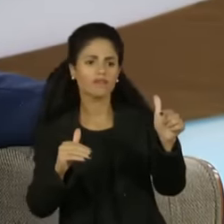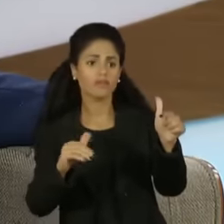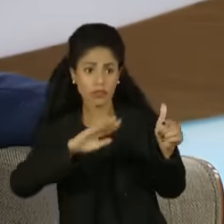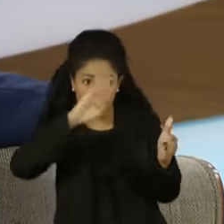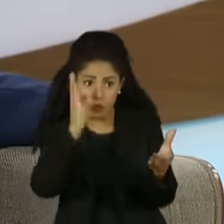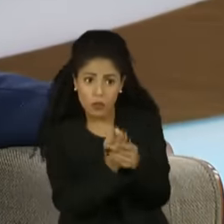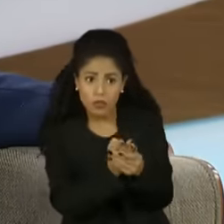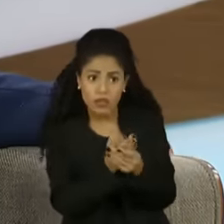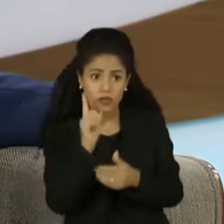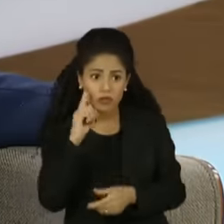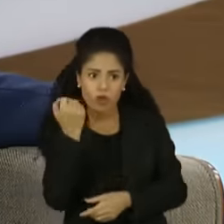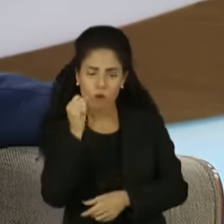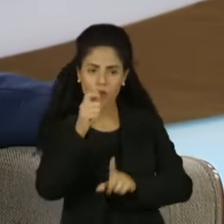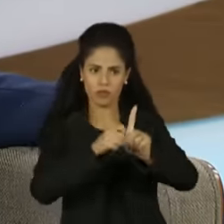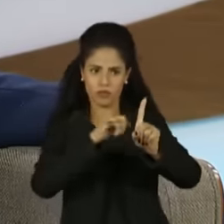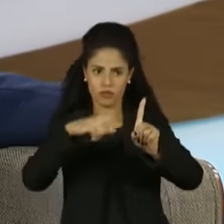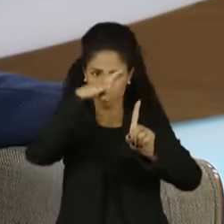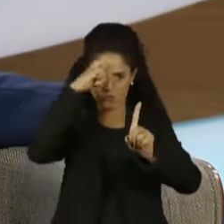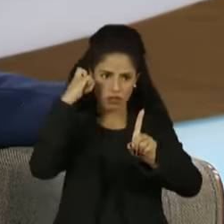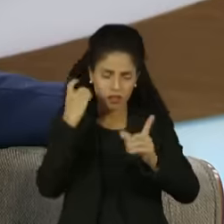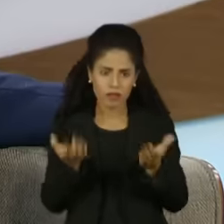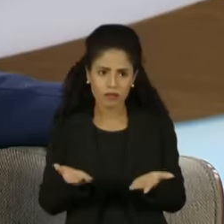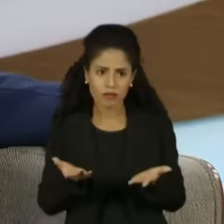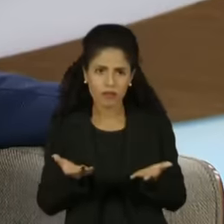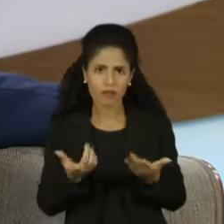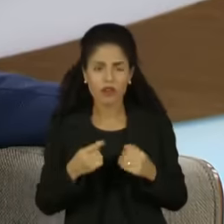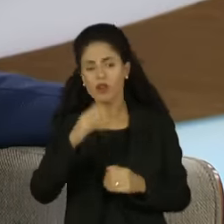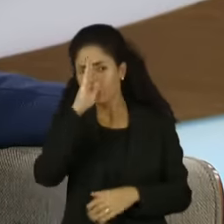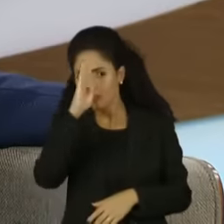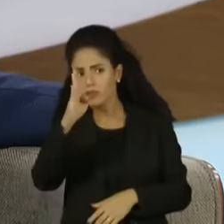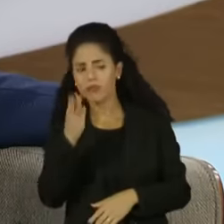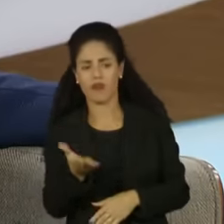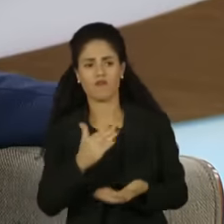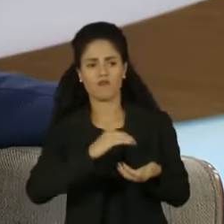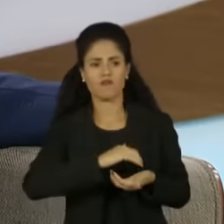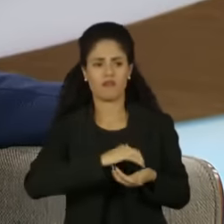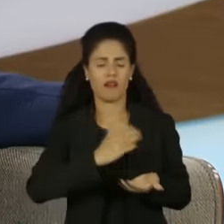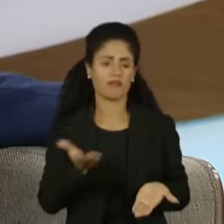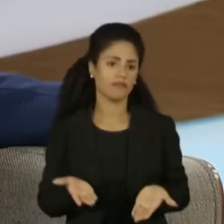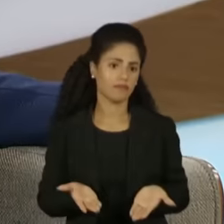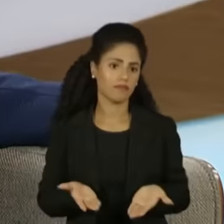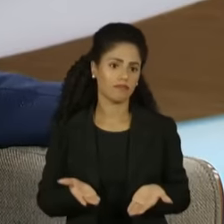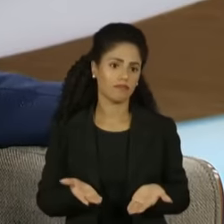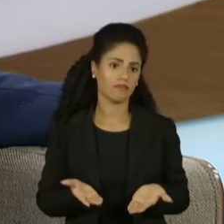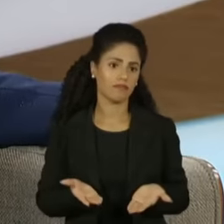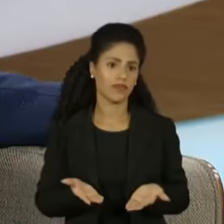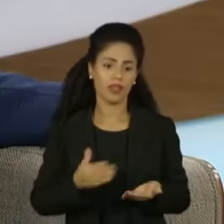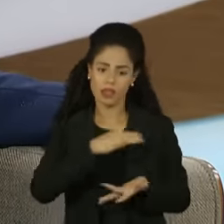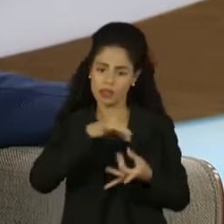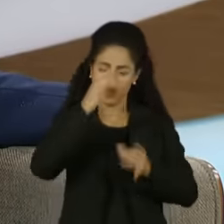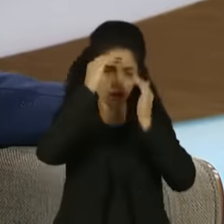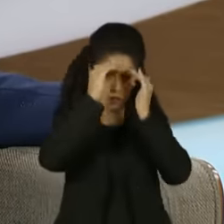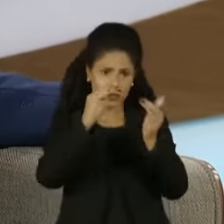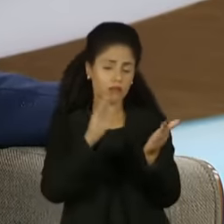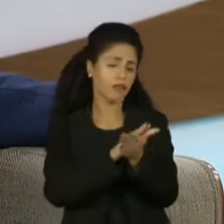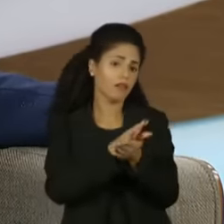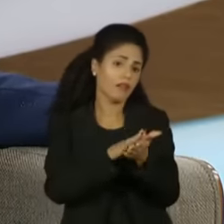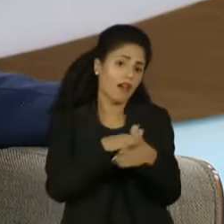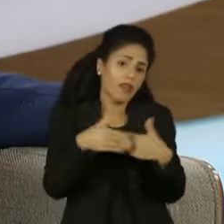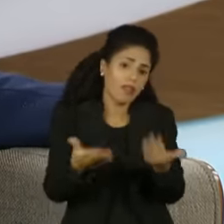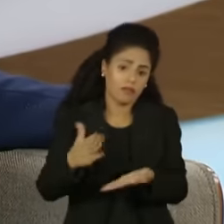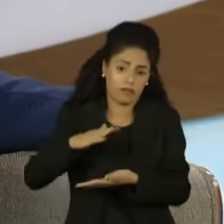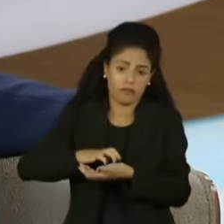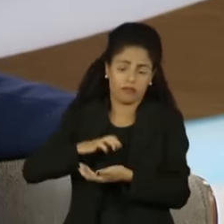processo legal, da imparcialidade, do princípio do juiz natural, que não vem sendo respeitado, infelizmente, pelo